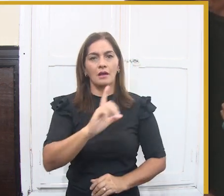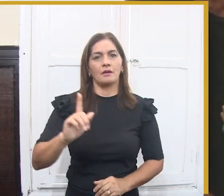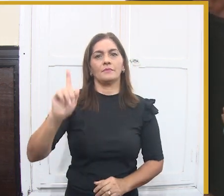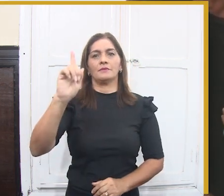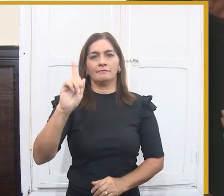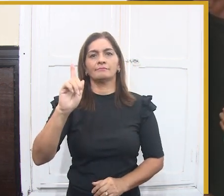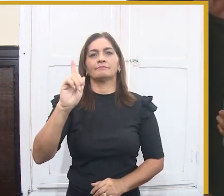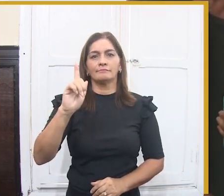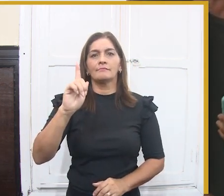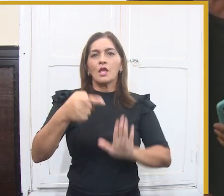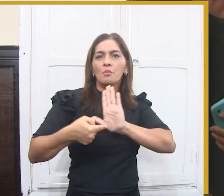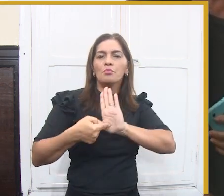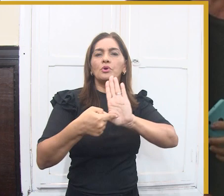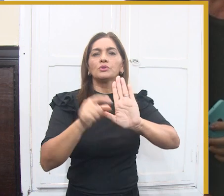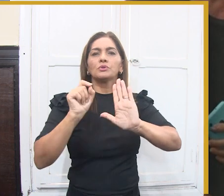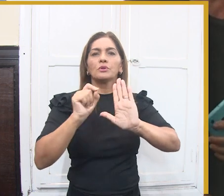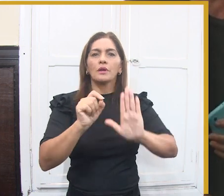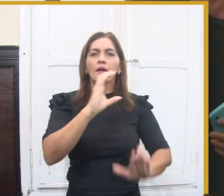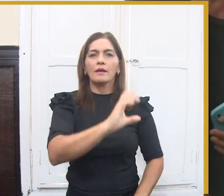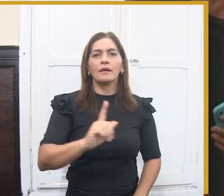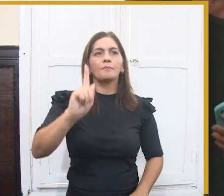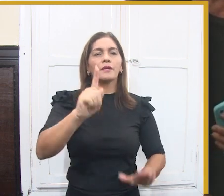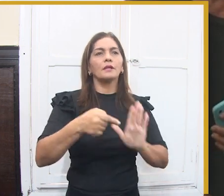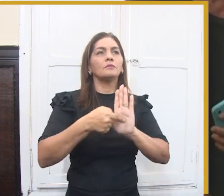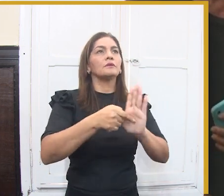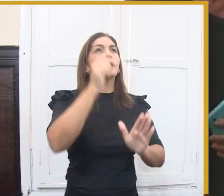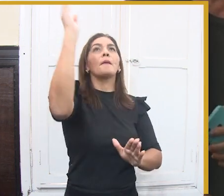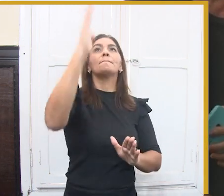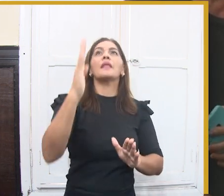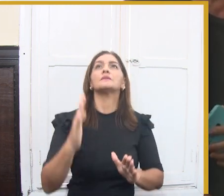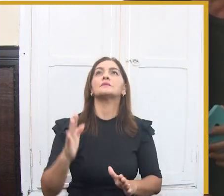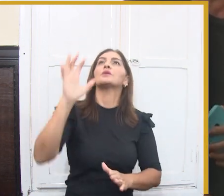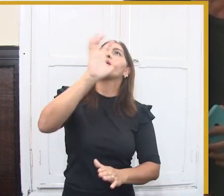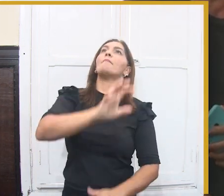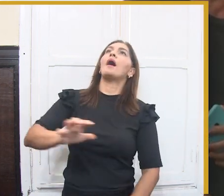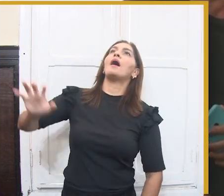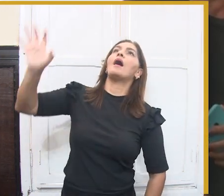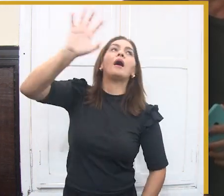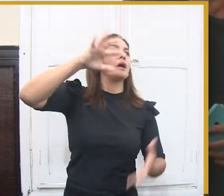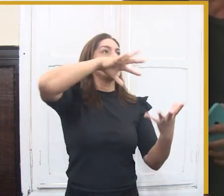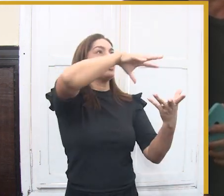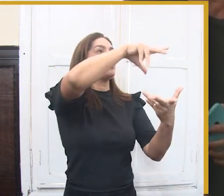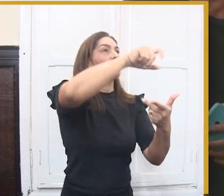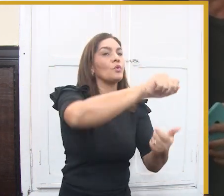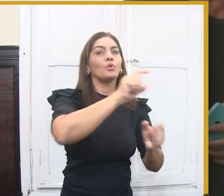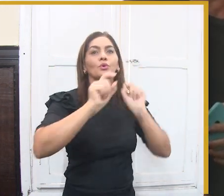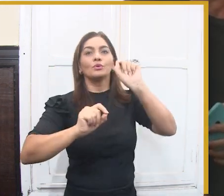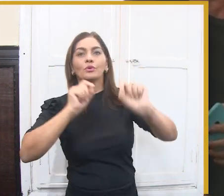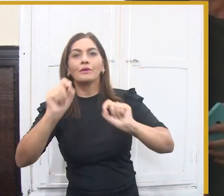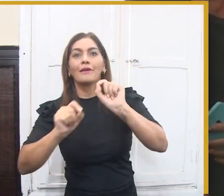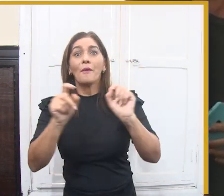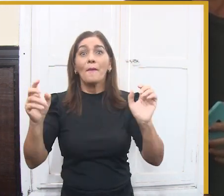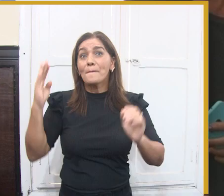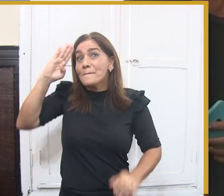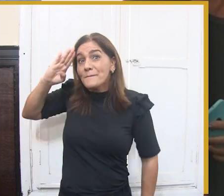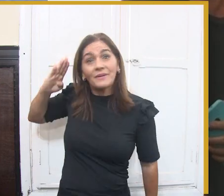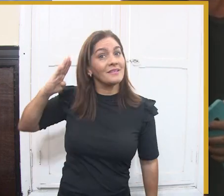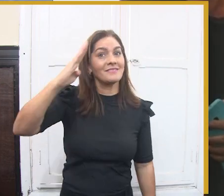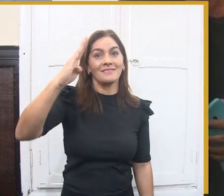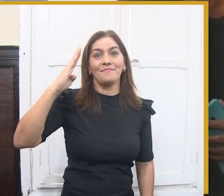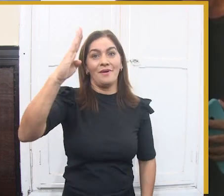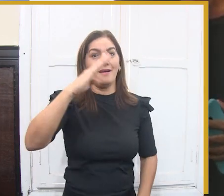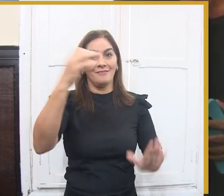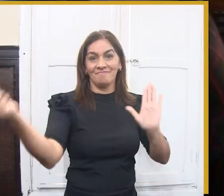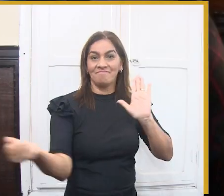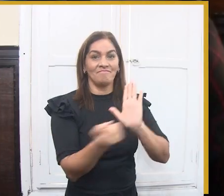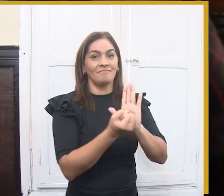pessoa que se somou e ajudou a fazer com que o São João fosse o que ele é hoje. Repetindo a nossa maior marca, essa